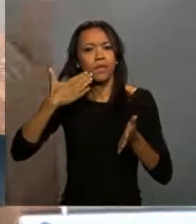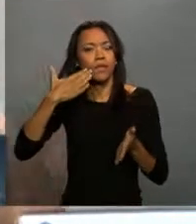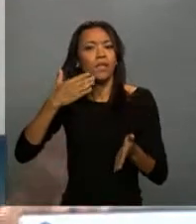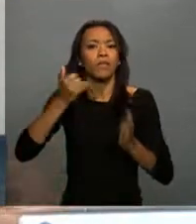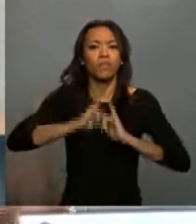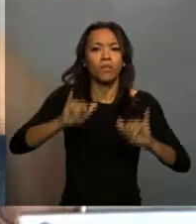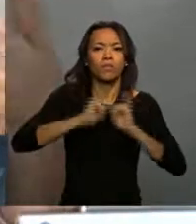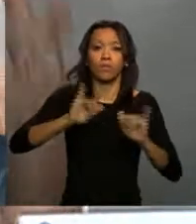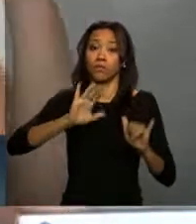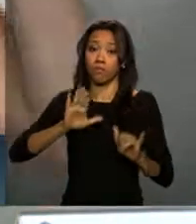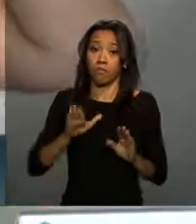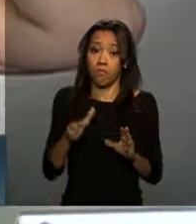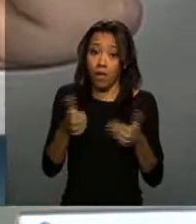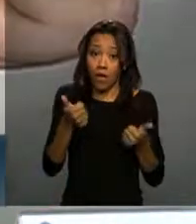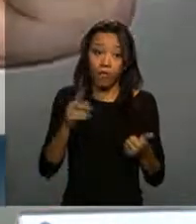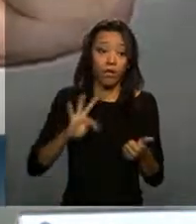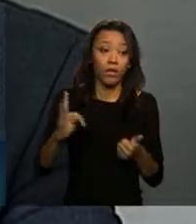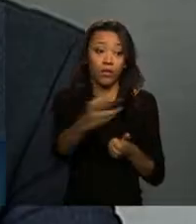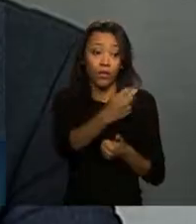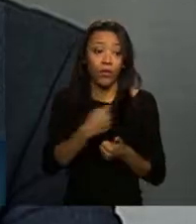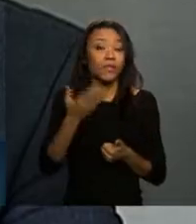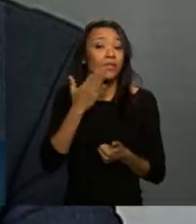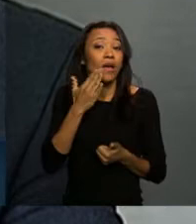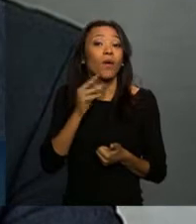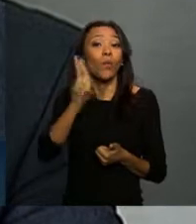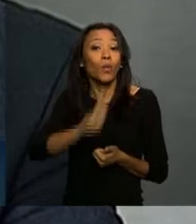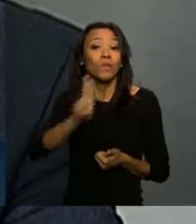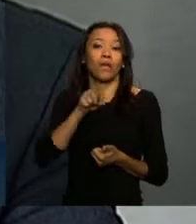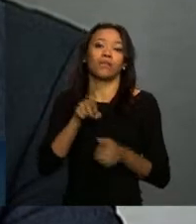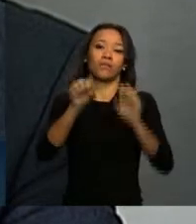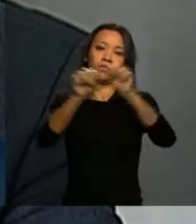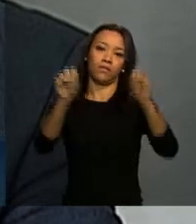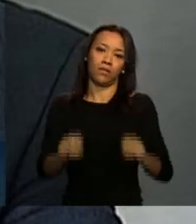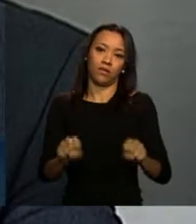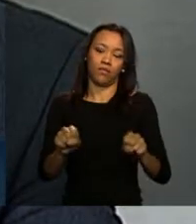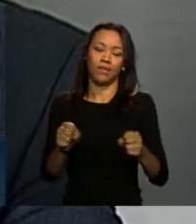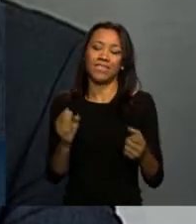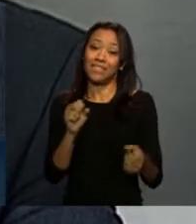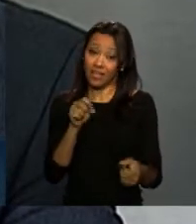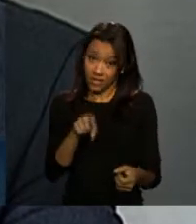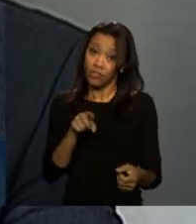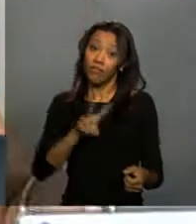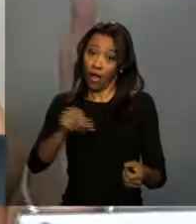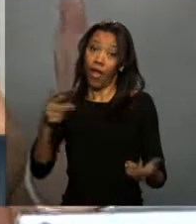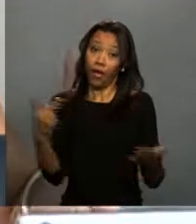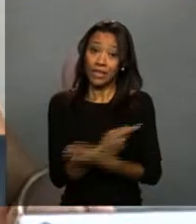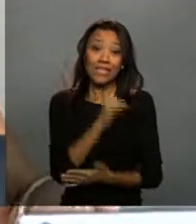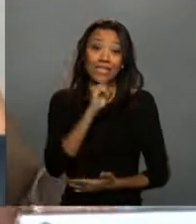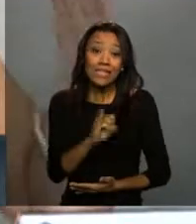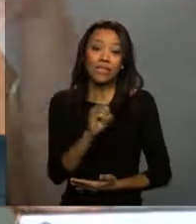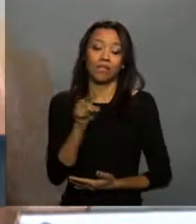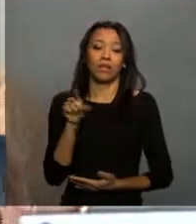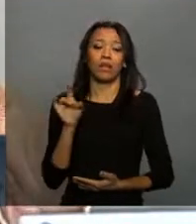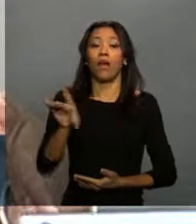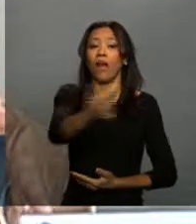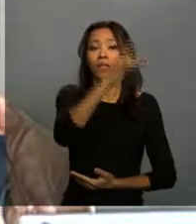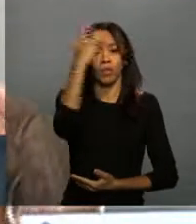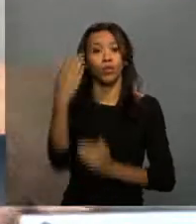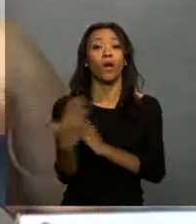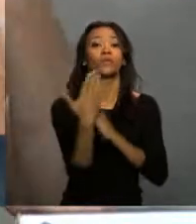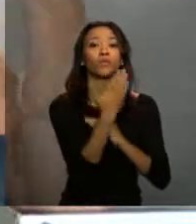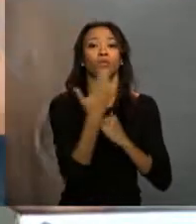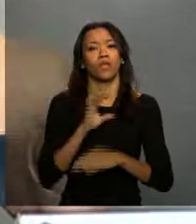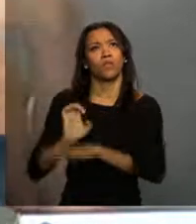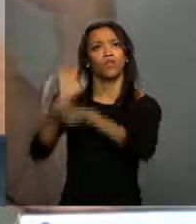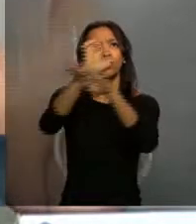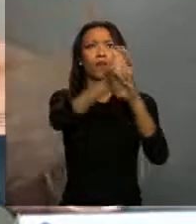melhor, para que todos possam estar usando de uma outra forma. Mas isso só vai acontecer se cada um de vocês puder nos ajudar nos estados